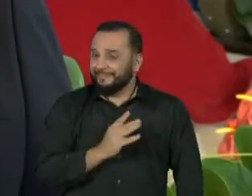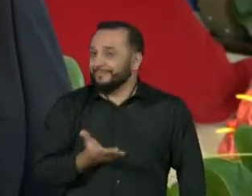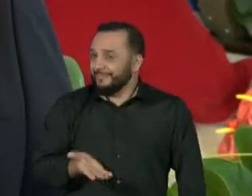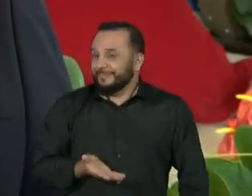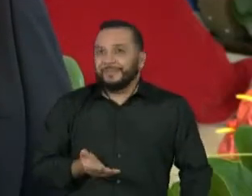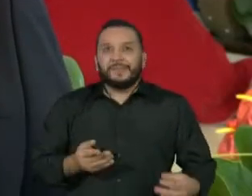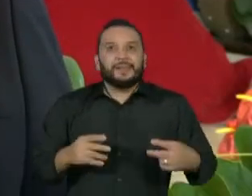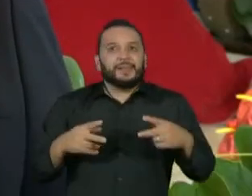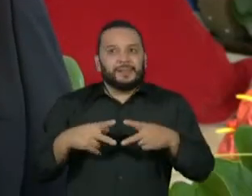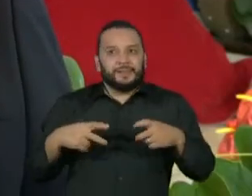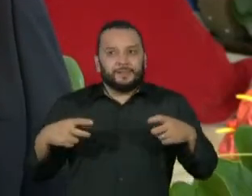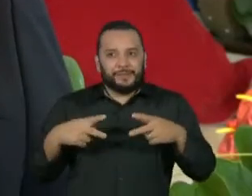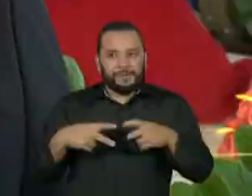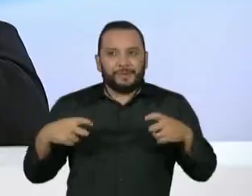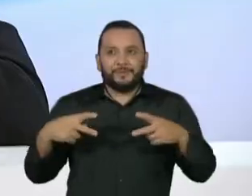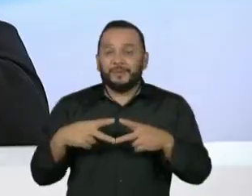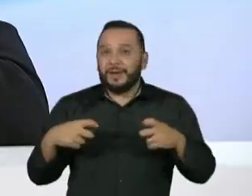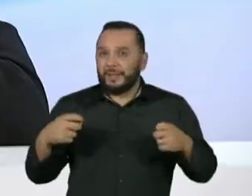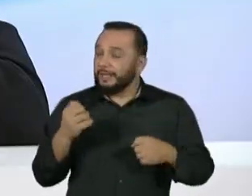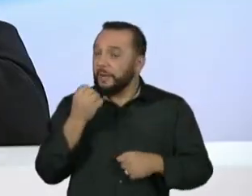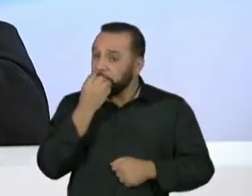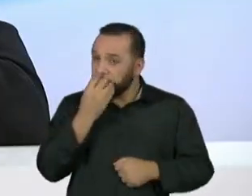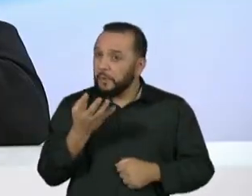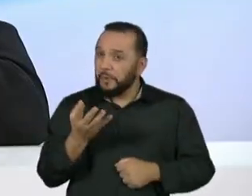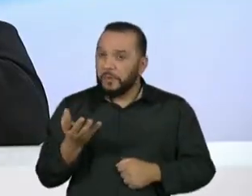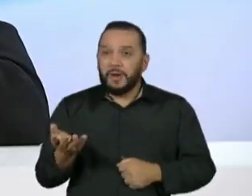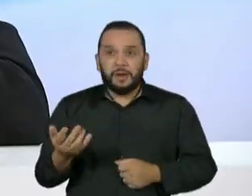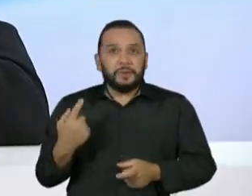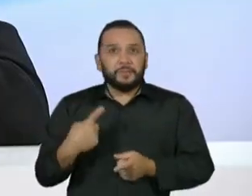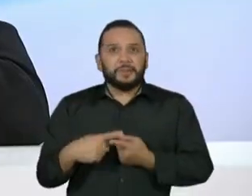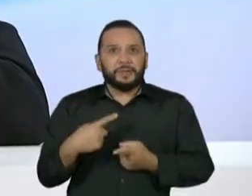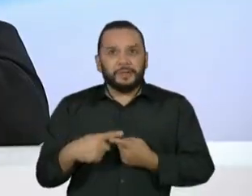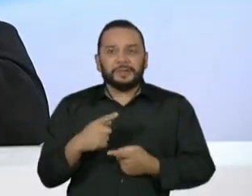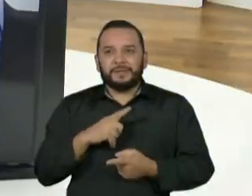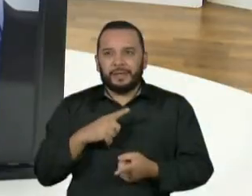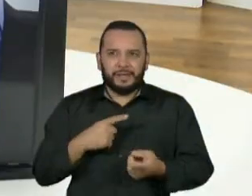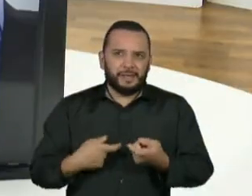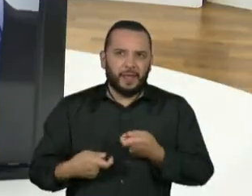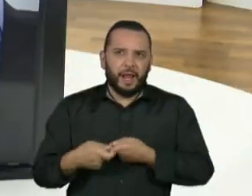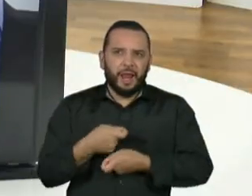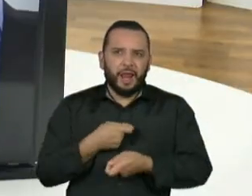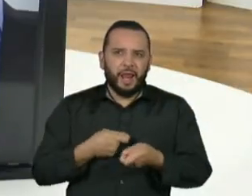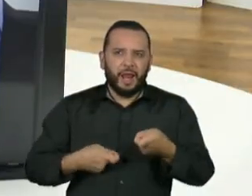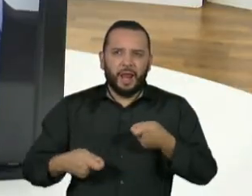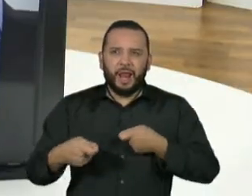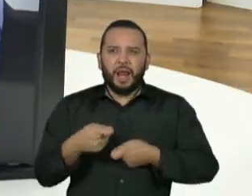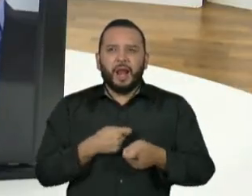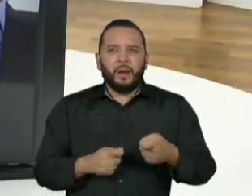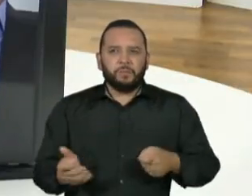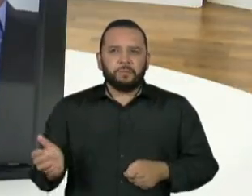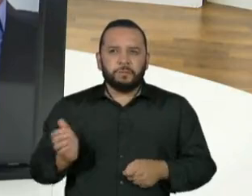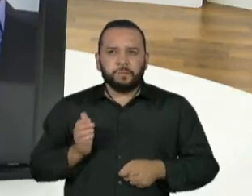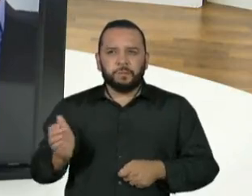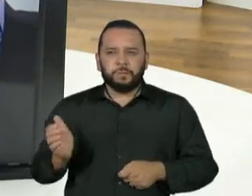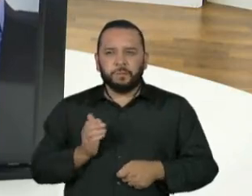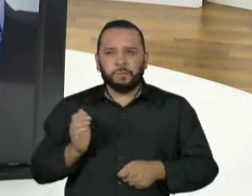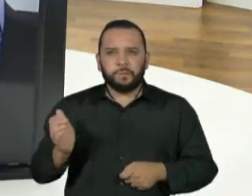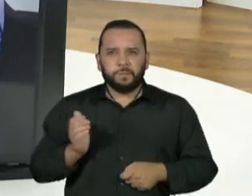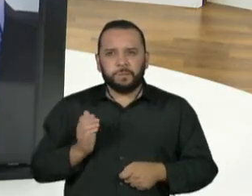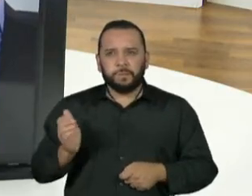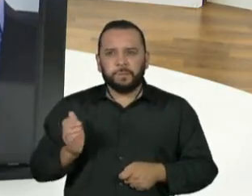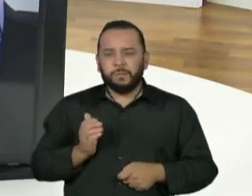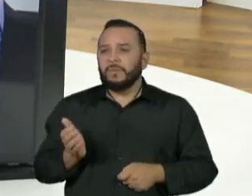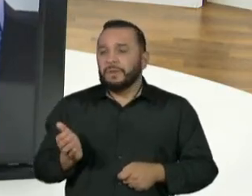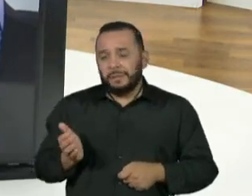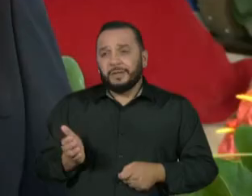apetitosa para essa prática. É uma empresa que tem um volume de recursos significativo, então se presta